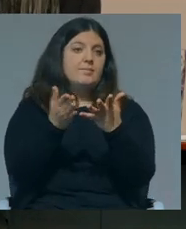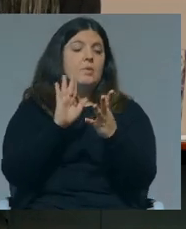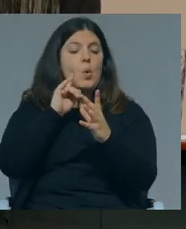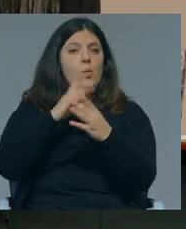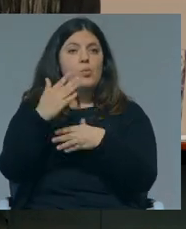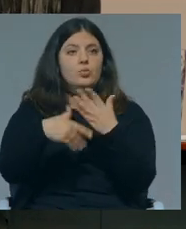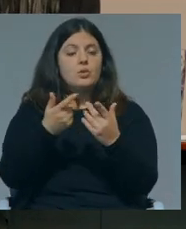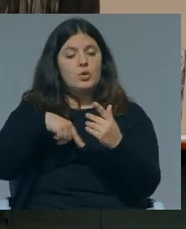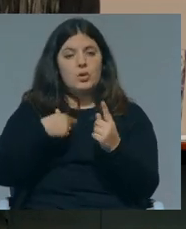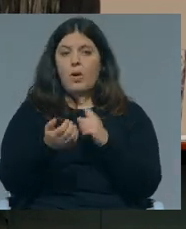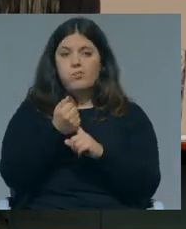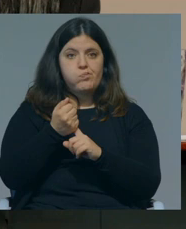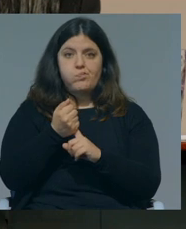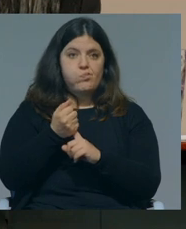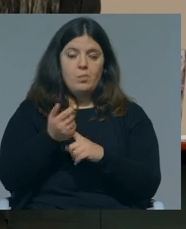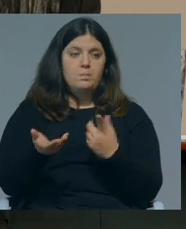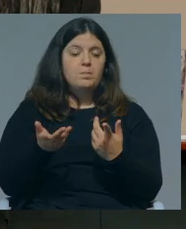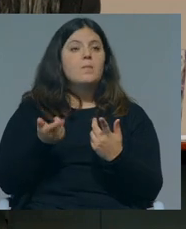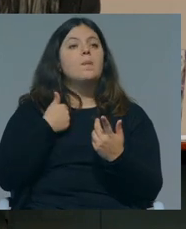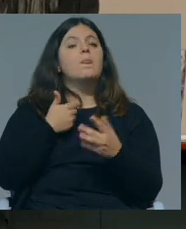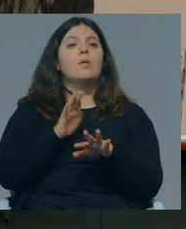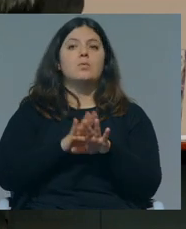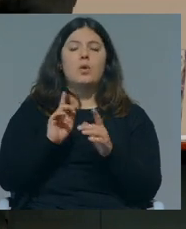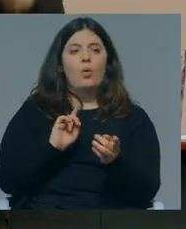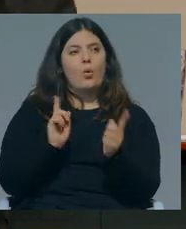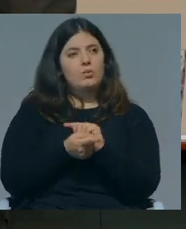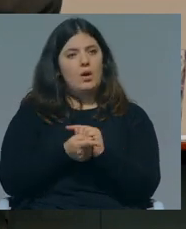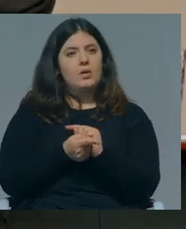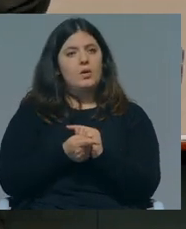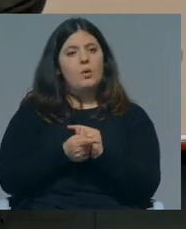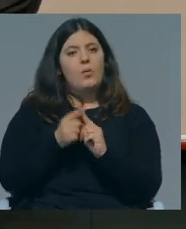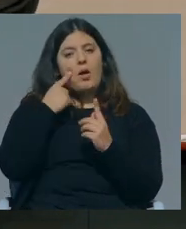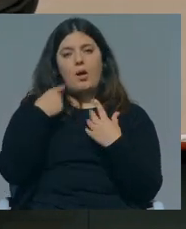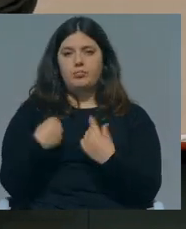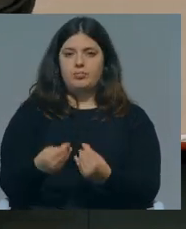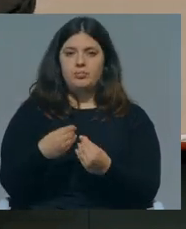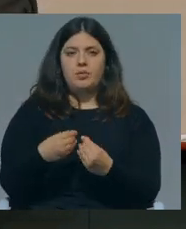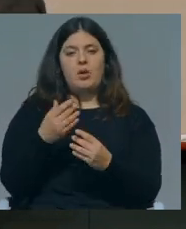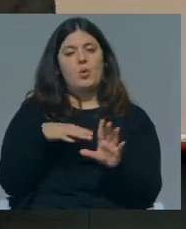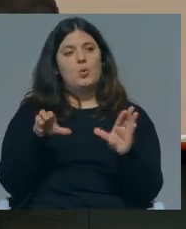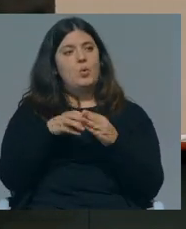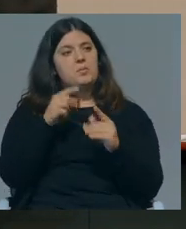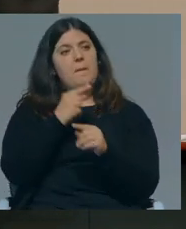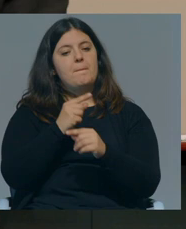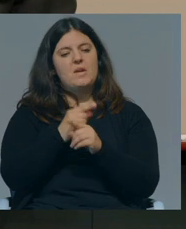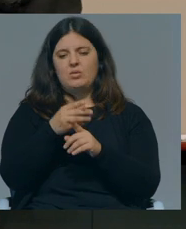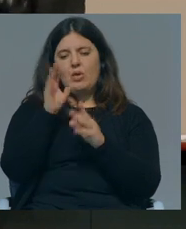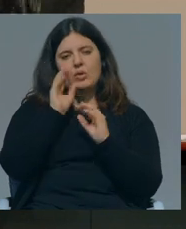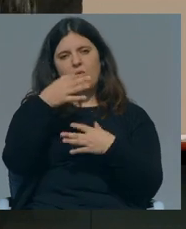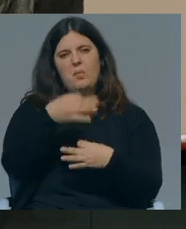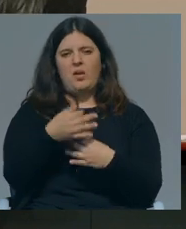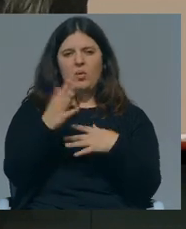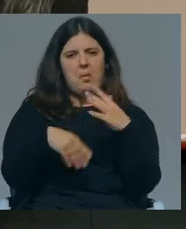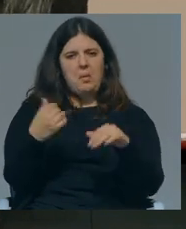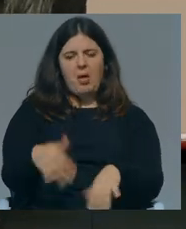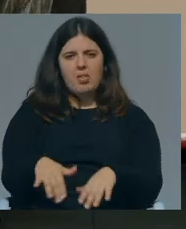sucesso que se calhar nós não conseguimos ter e acaba por ser por contraponto uma espécie de privilégio de classe tu saberes que mesmo que a tua educação formal corra